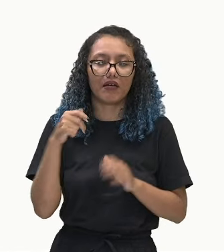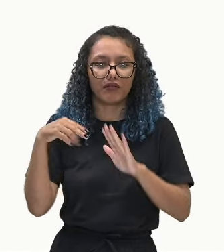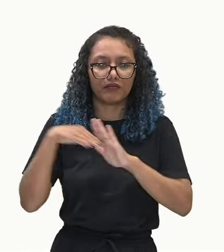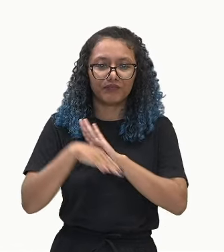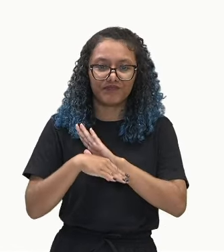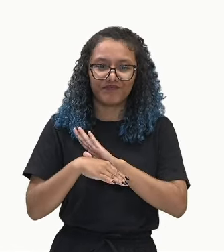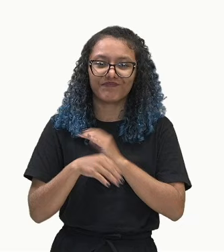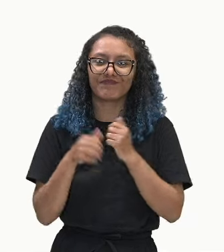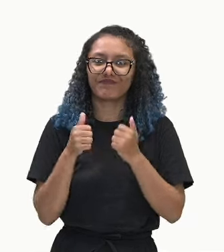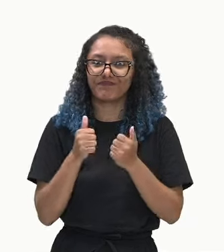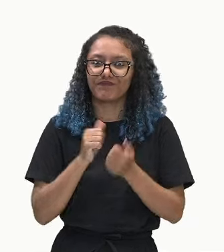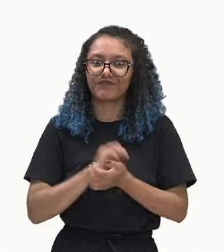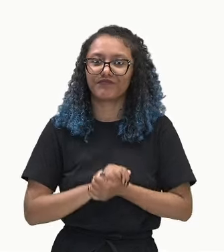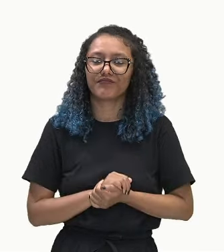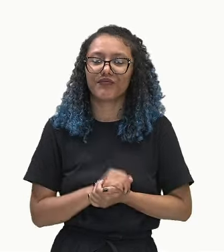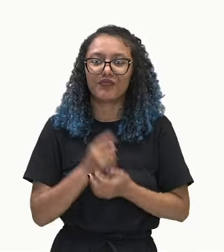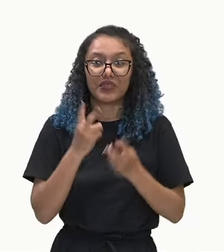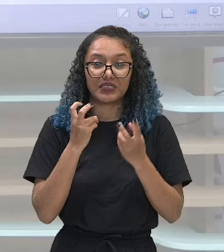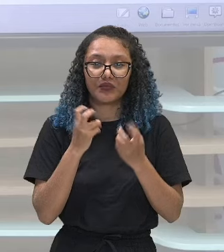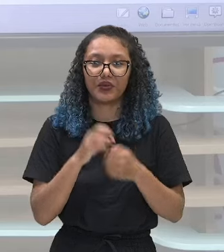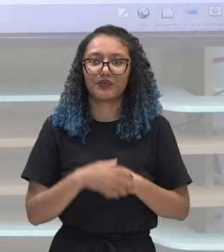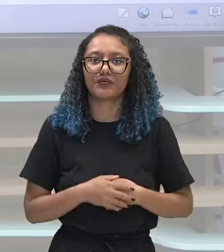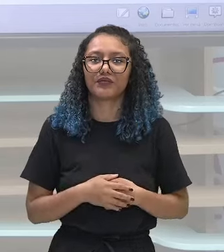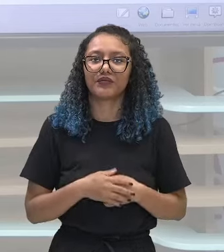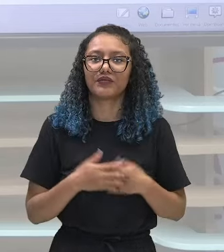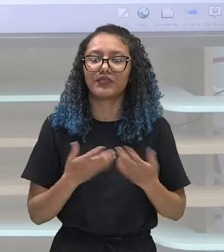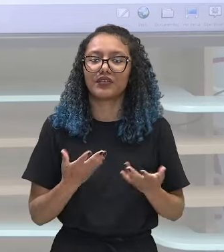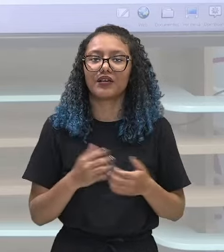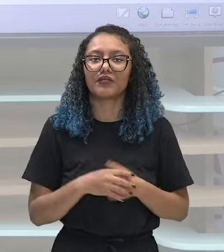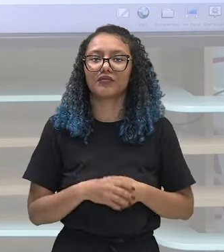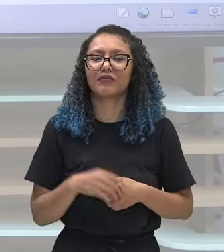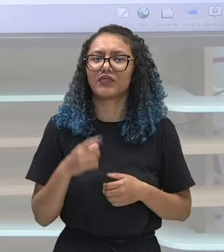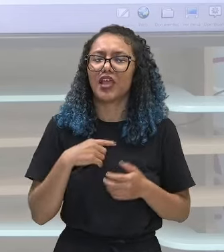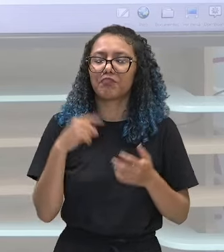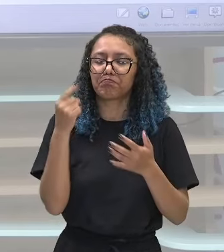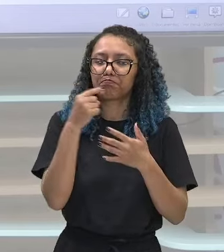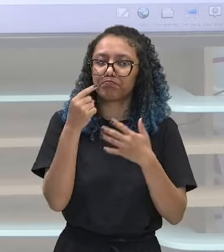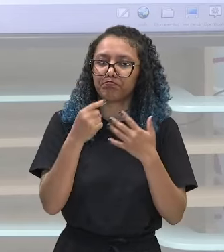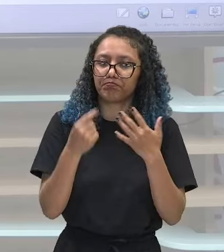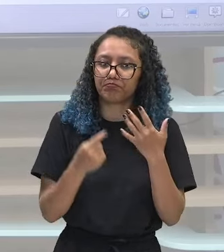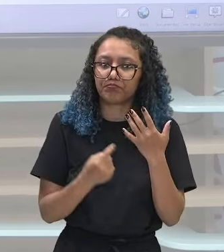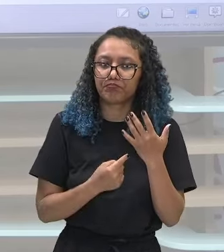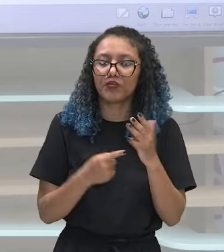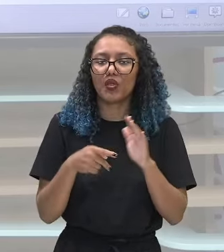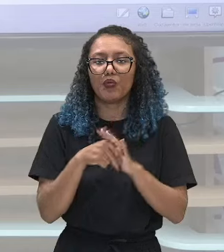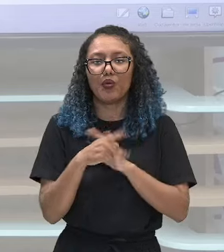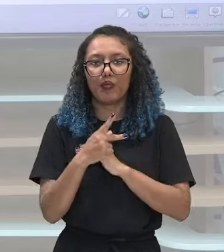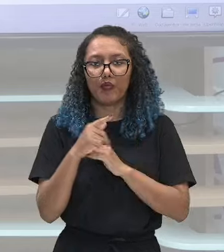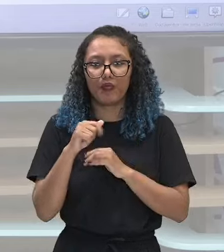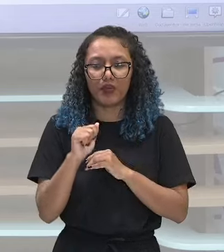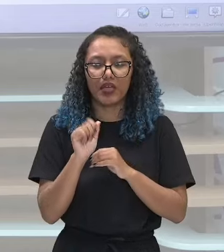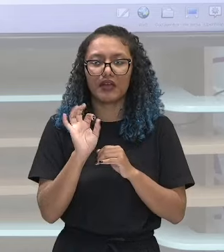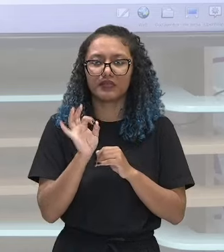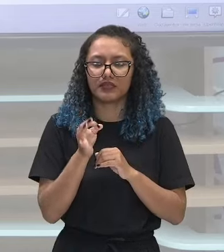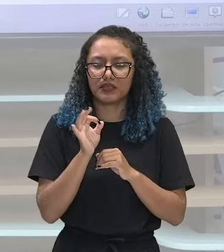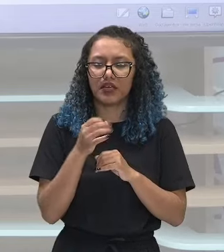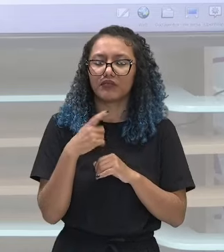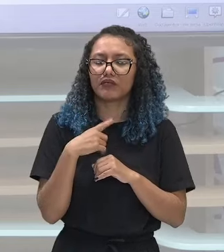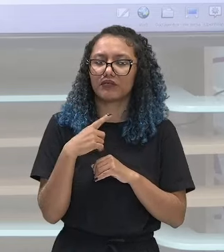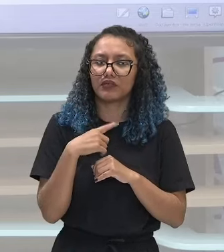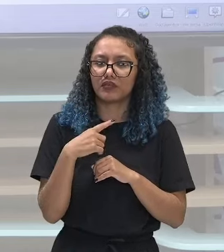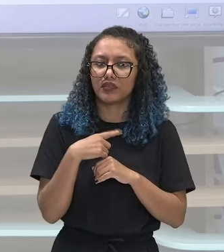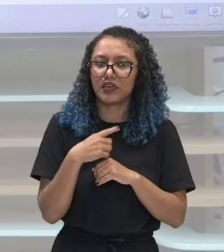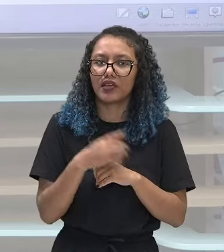decrescente. Viram só? Então acontecem esses casos também em uma progressão. Vejam que a progressão